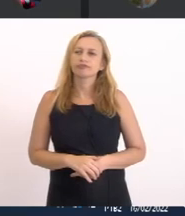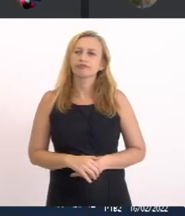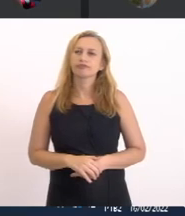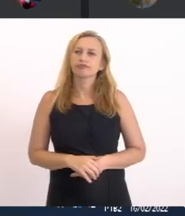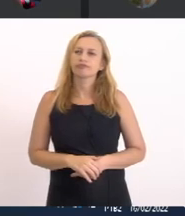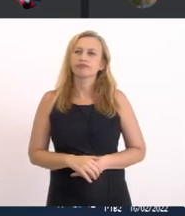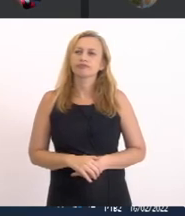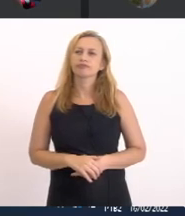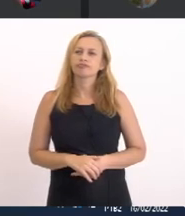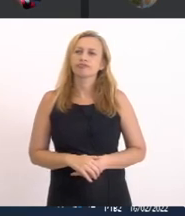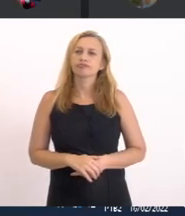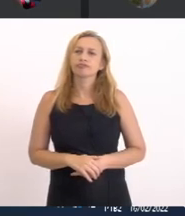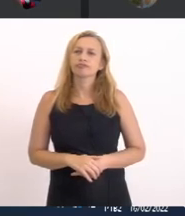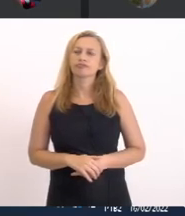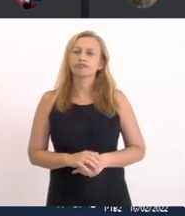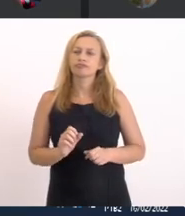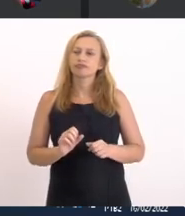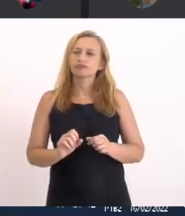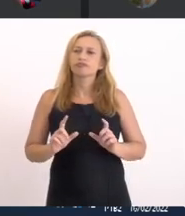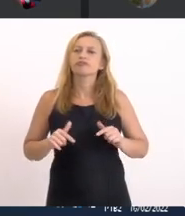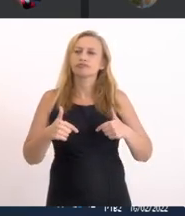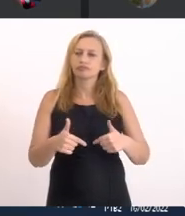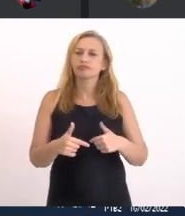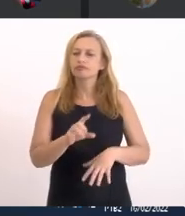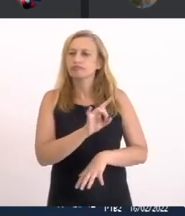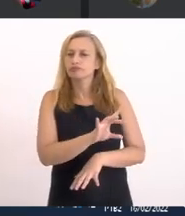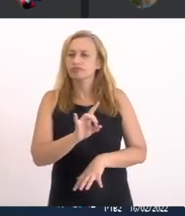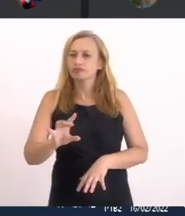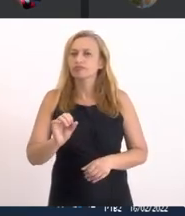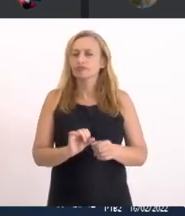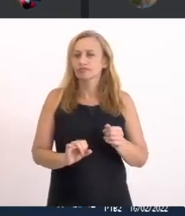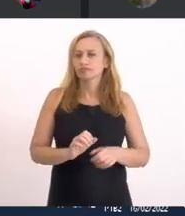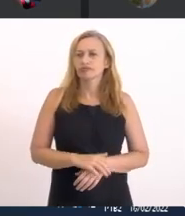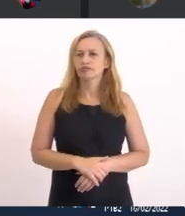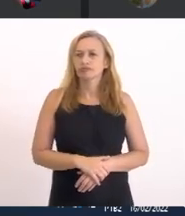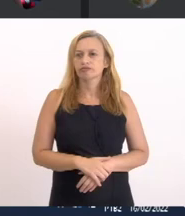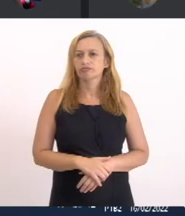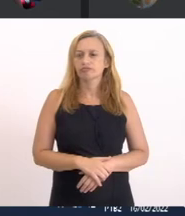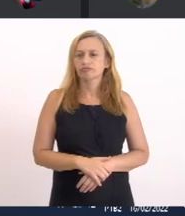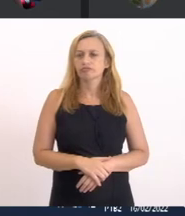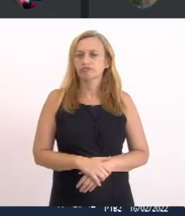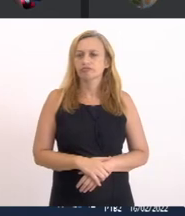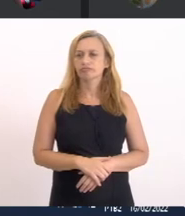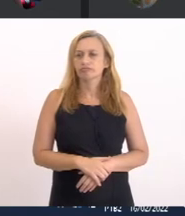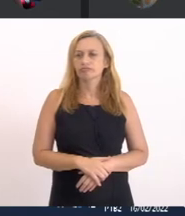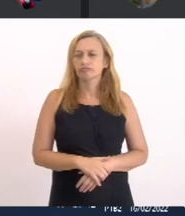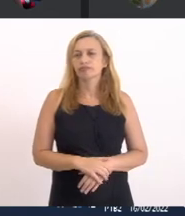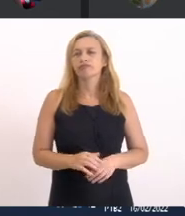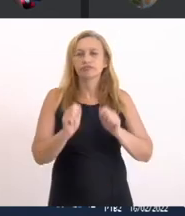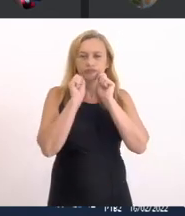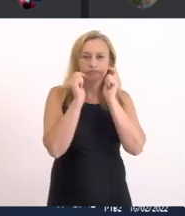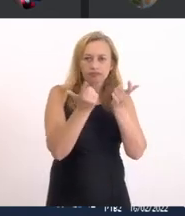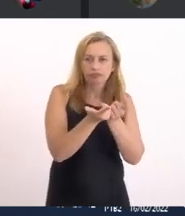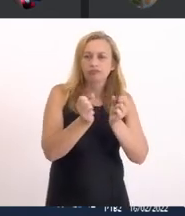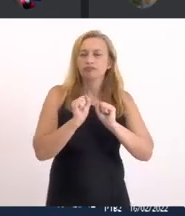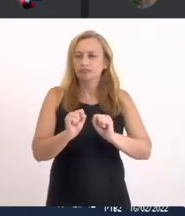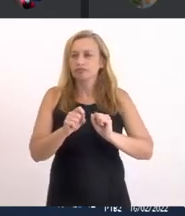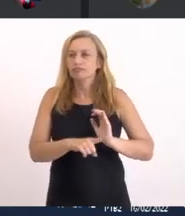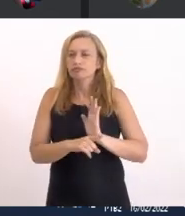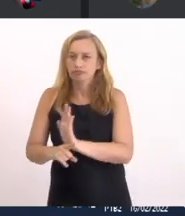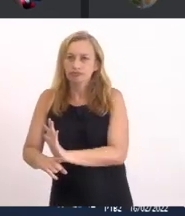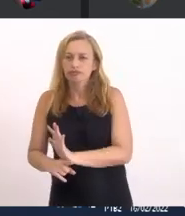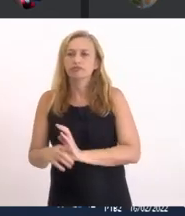Para fazer isso funcionar Dizendo que cada um faz E aí Intermediado pela LERJ A LERJ pode contribuir